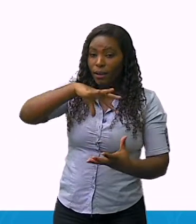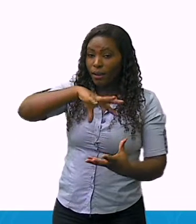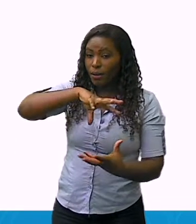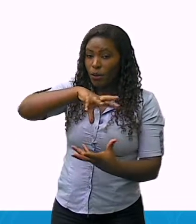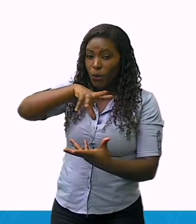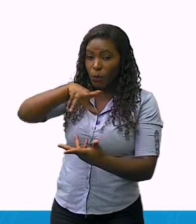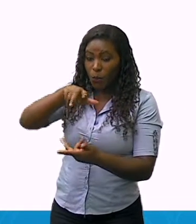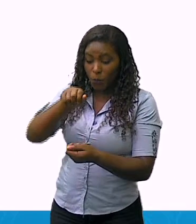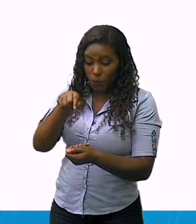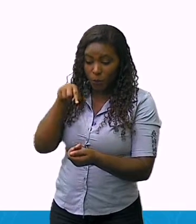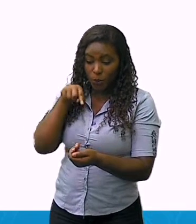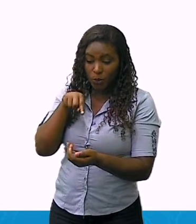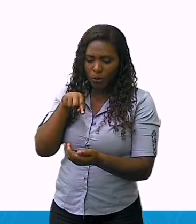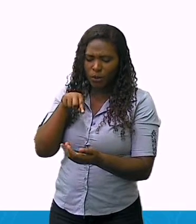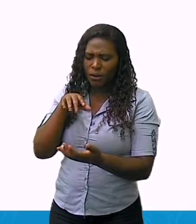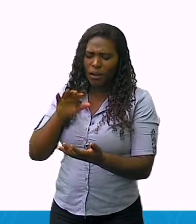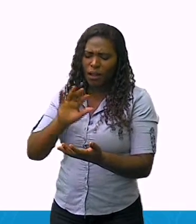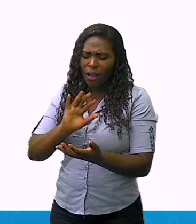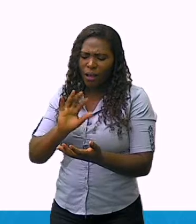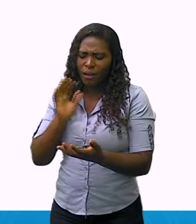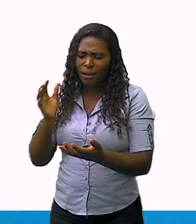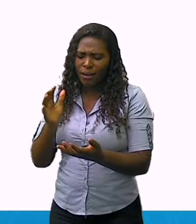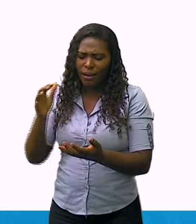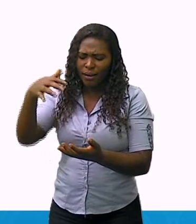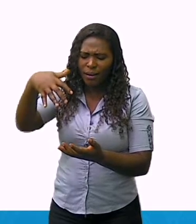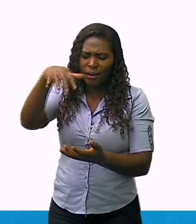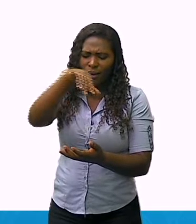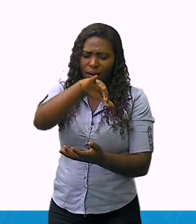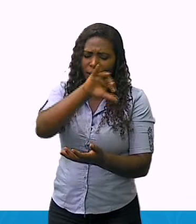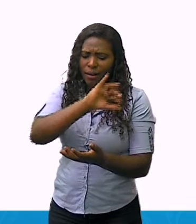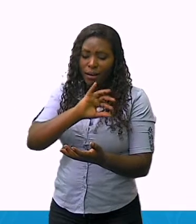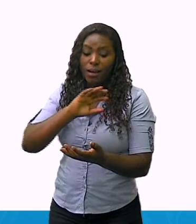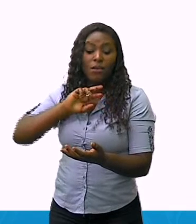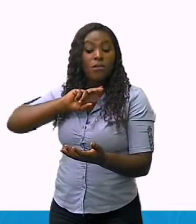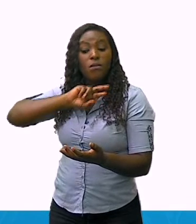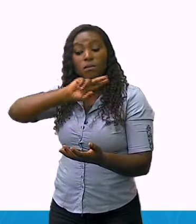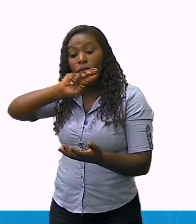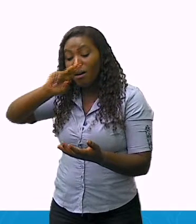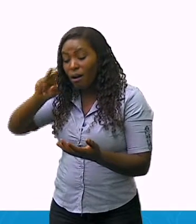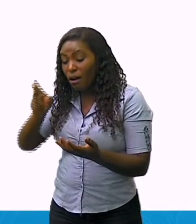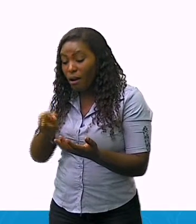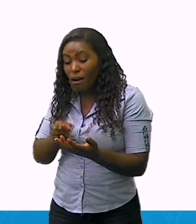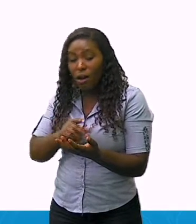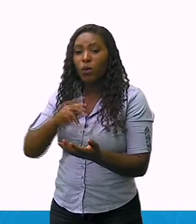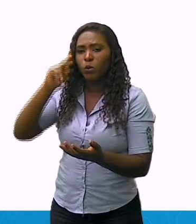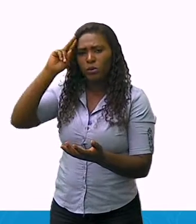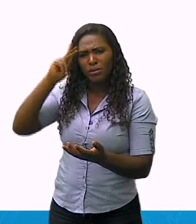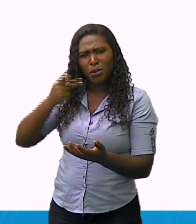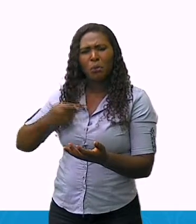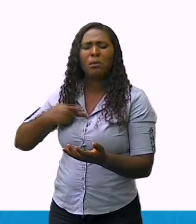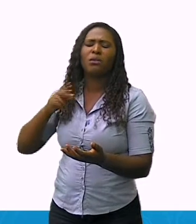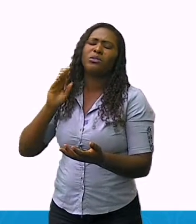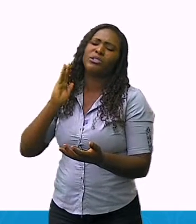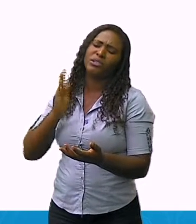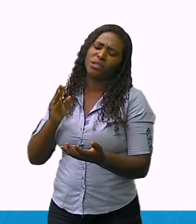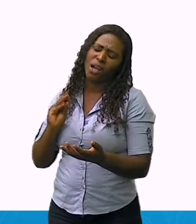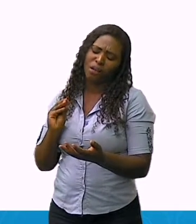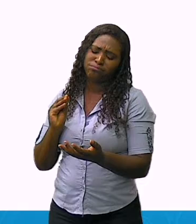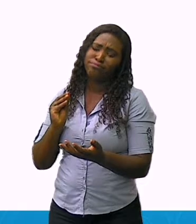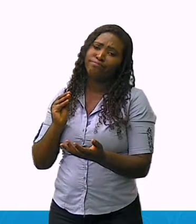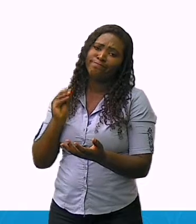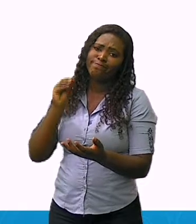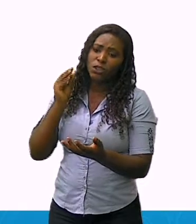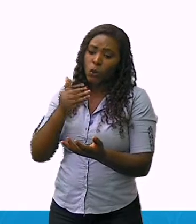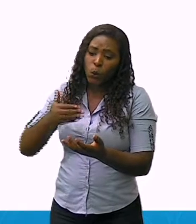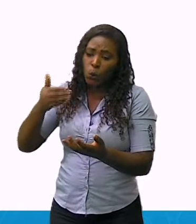áreas já sofreram algum tipo de intervenção humana. Portanto, ao avaliar se uma paisagem é